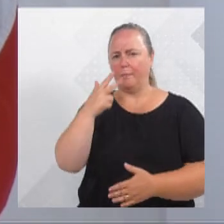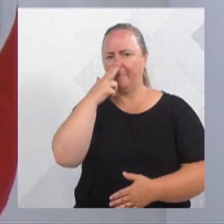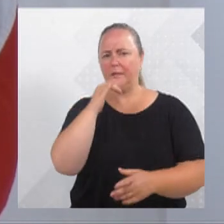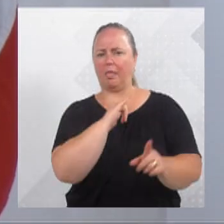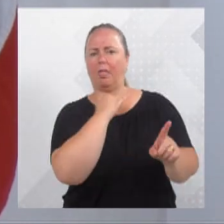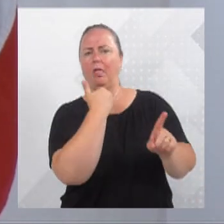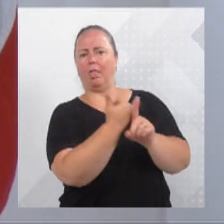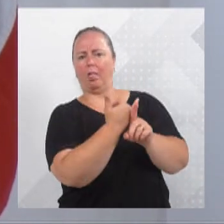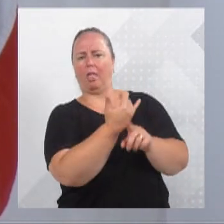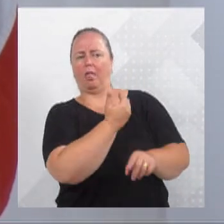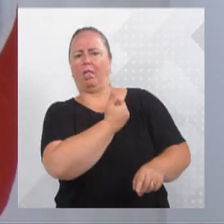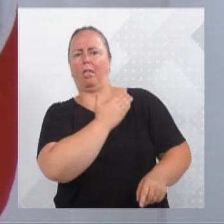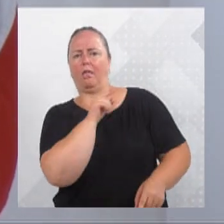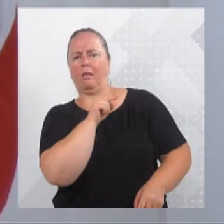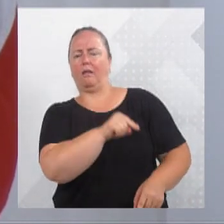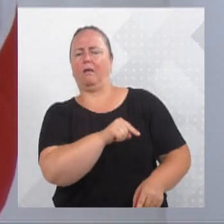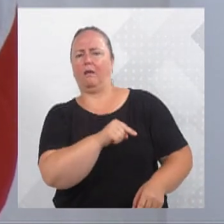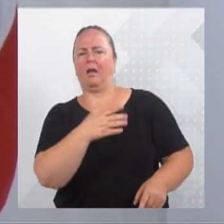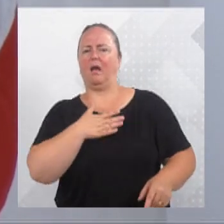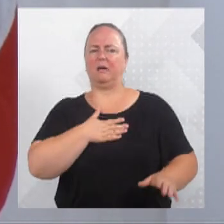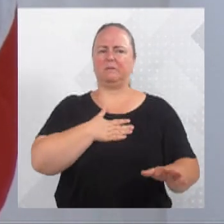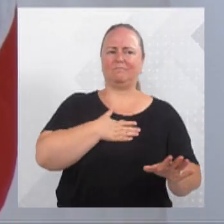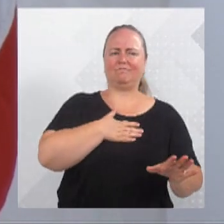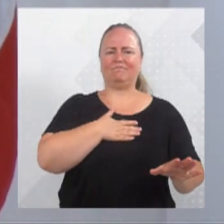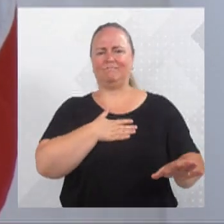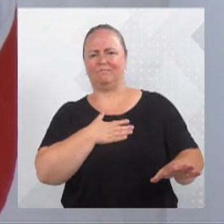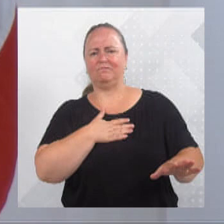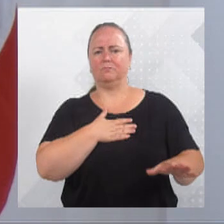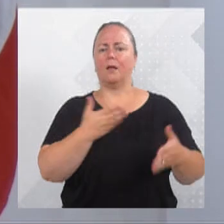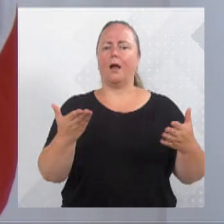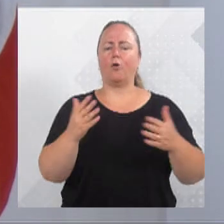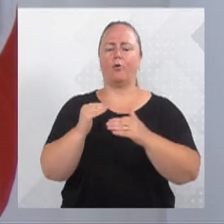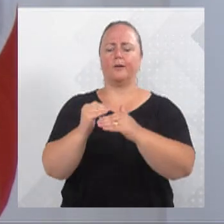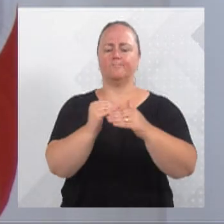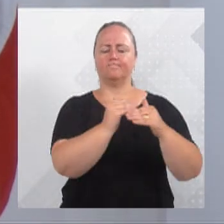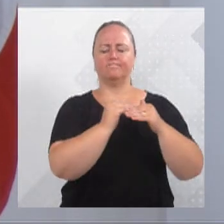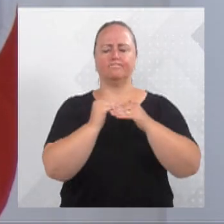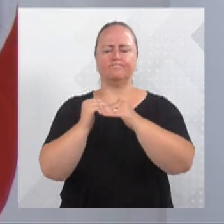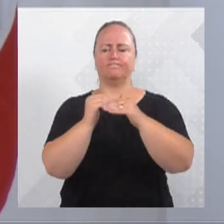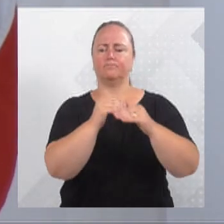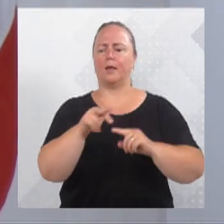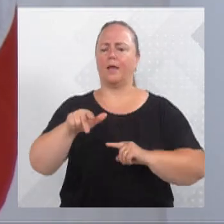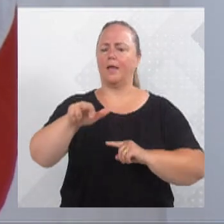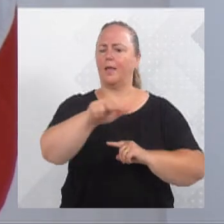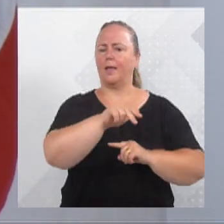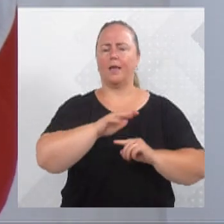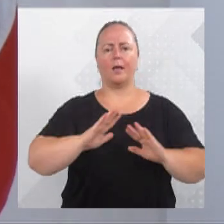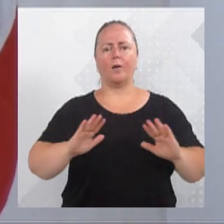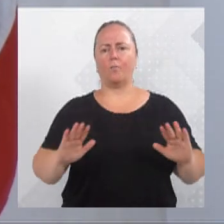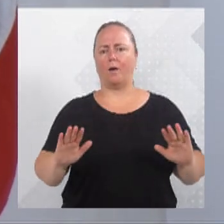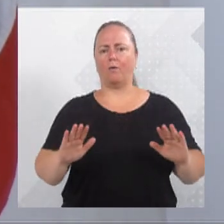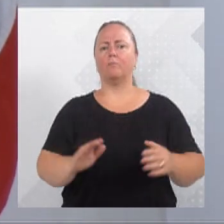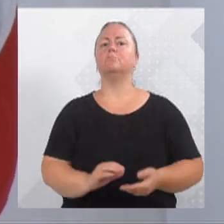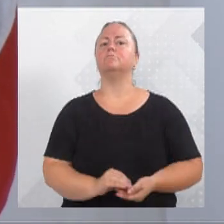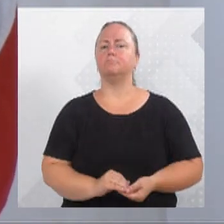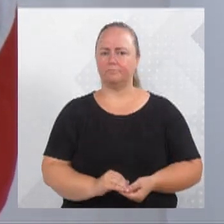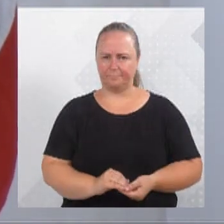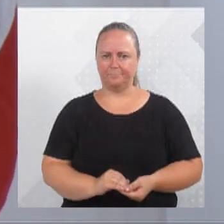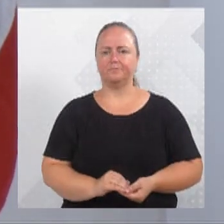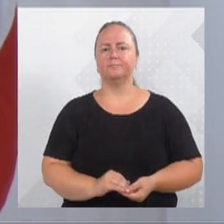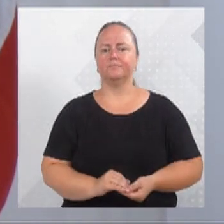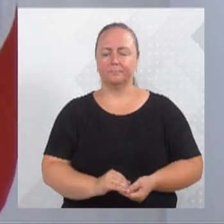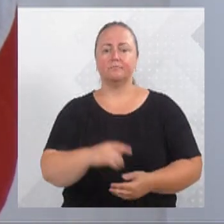dentro da escola, e ele não se sentia pertencente a esse espaço. Com o uniforme igual para todo mundo, nós estamos gerando uma classe única,